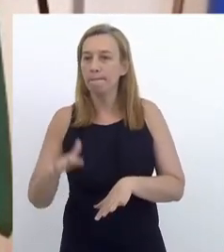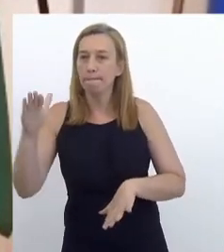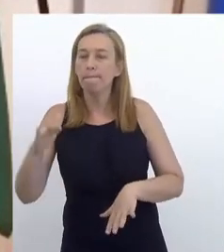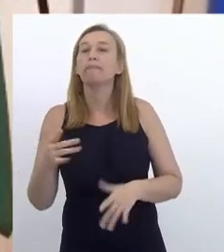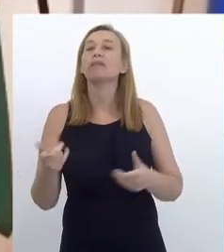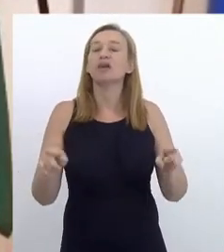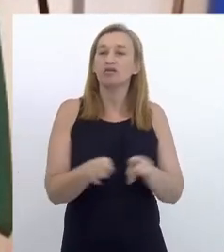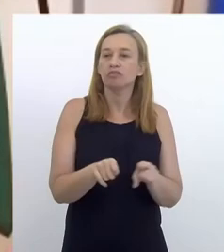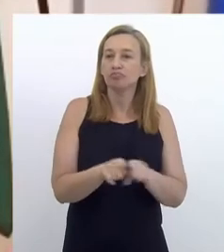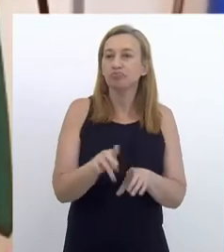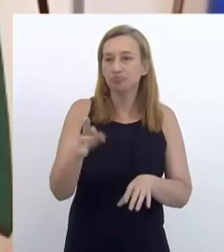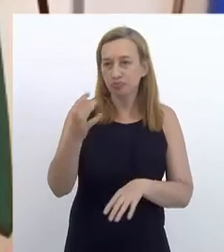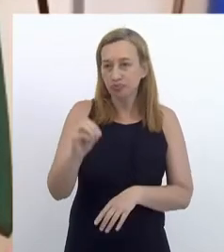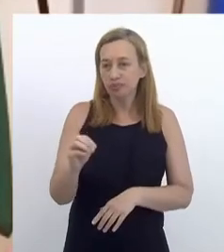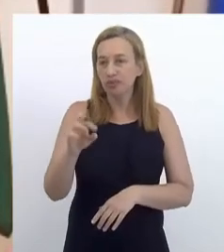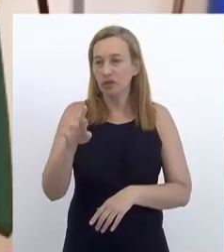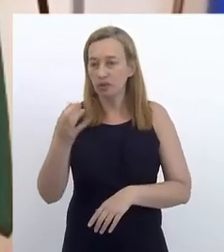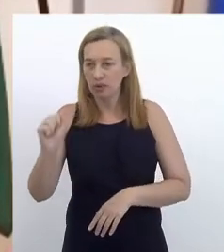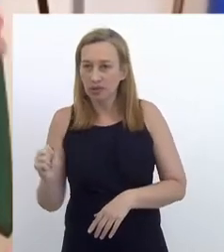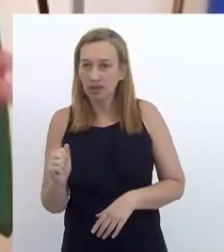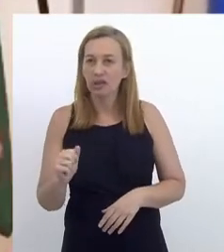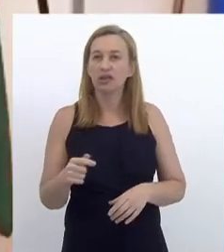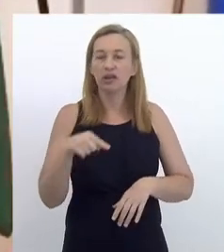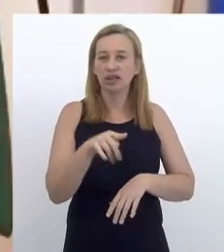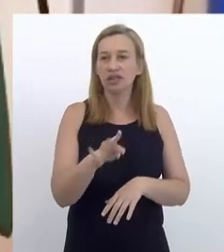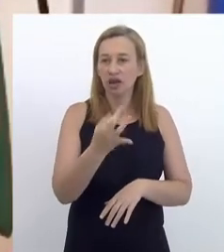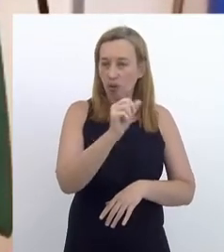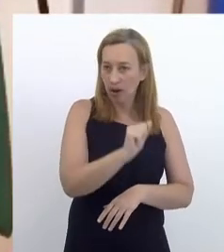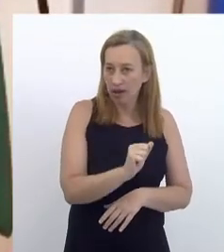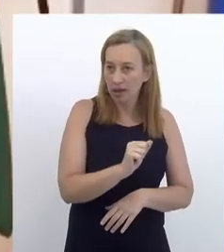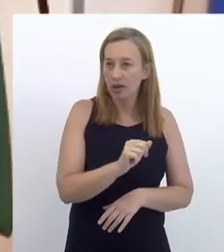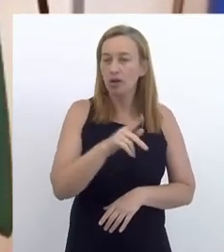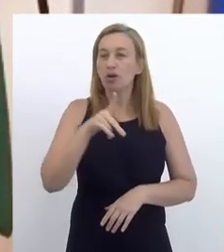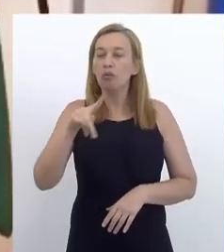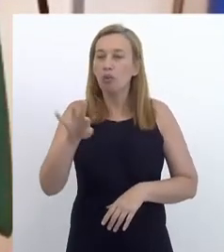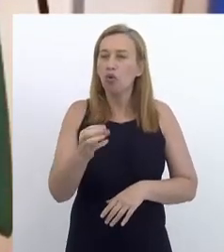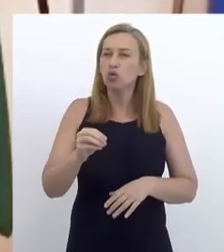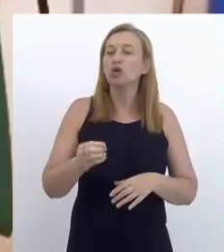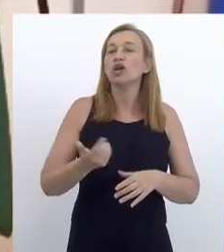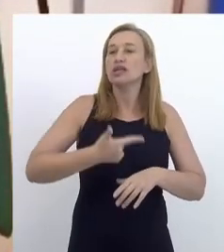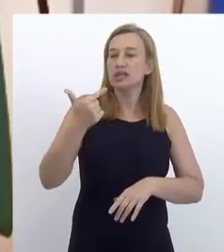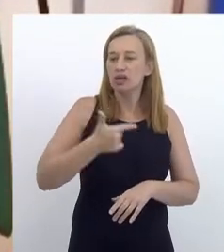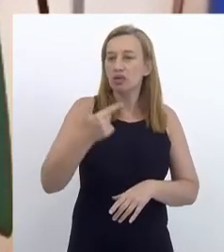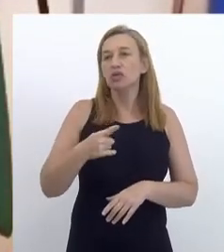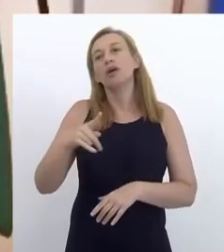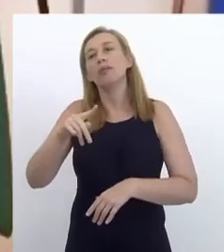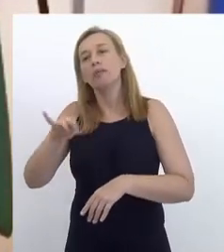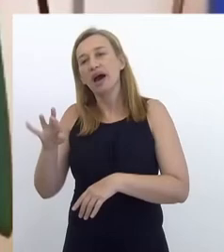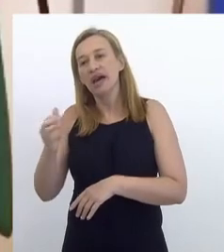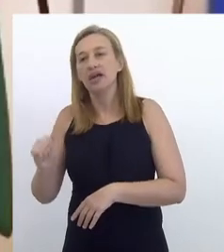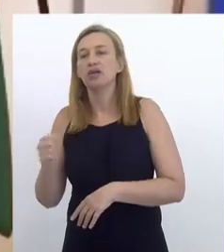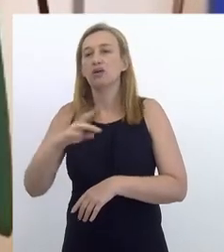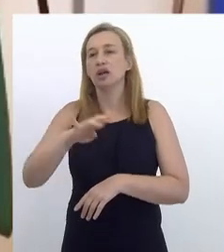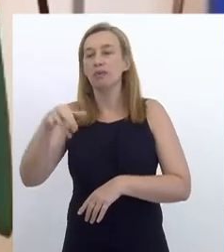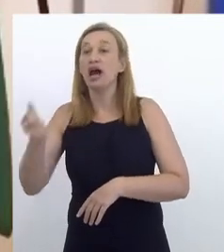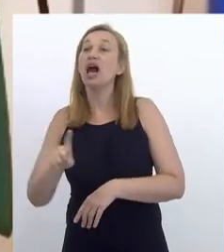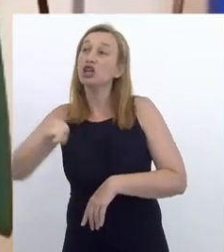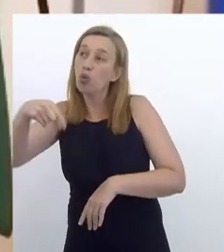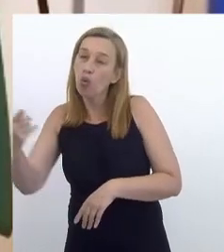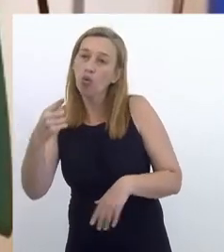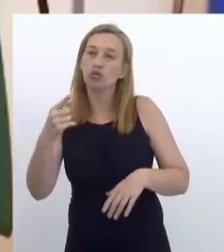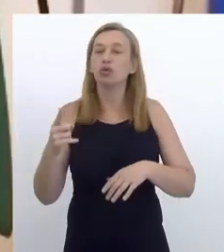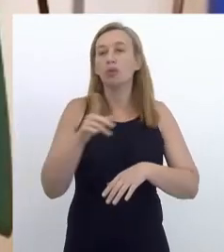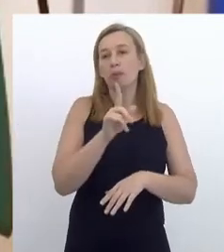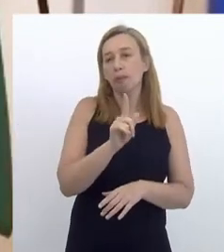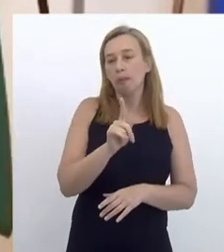nós temos um arco rodoviário metropolitano, que sai ali da região de Itaguaí do porto, circunda toda a Baía de Guanabara, até o outro lado,